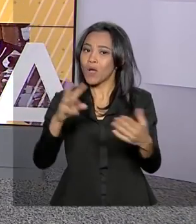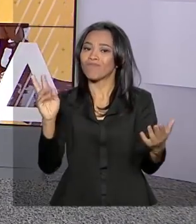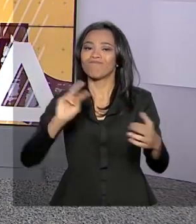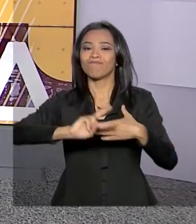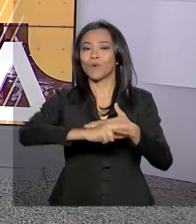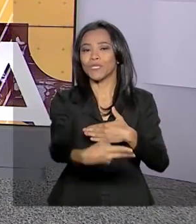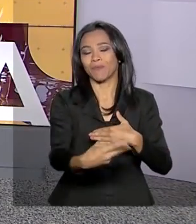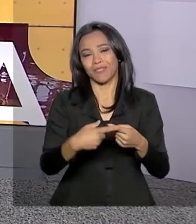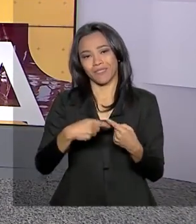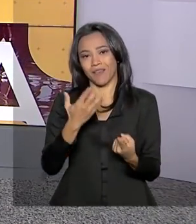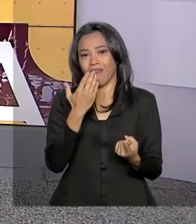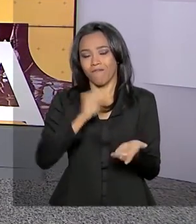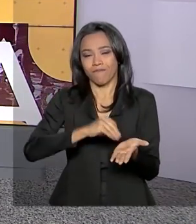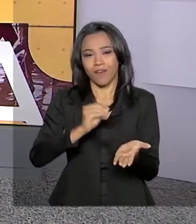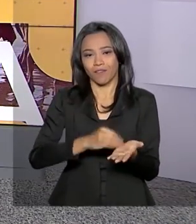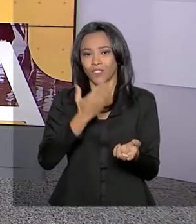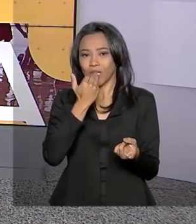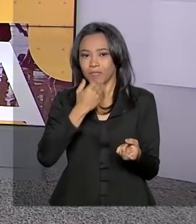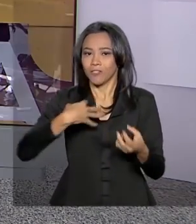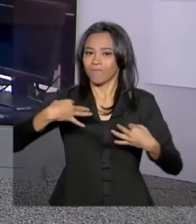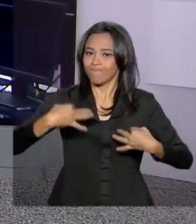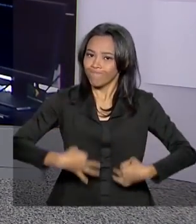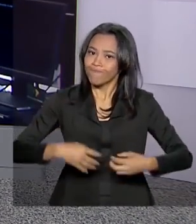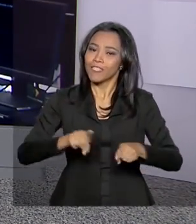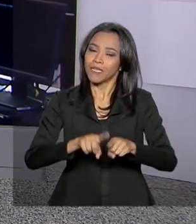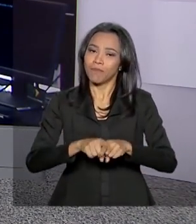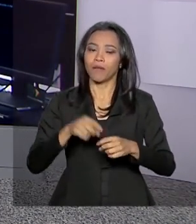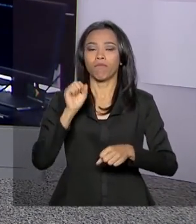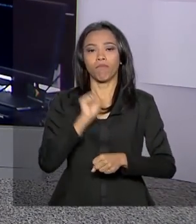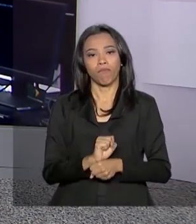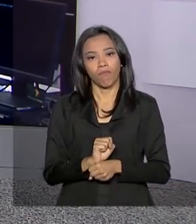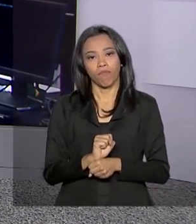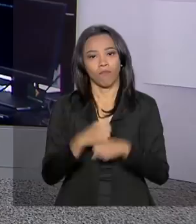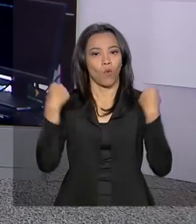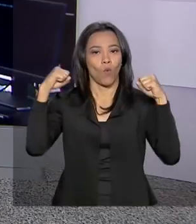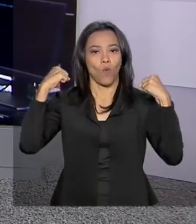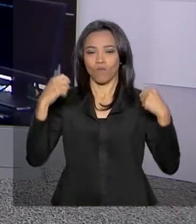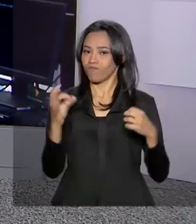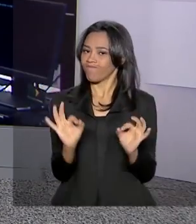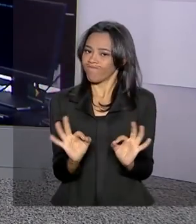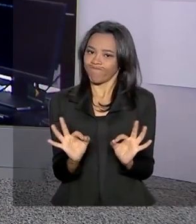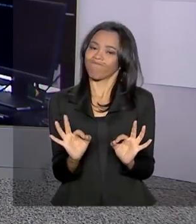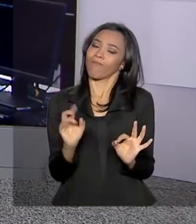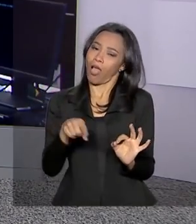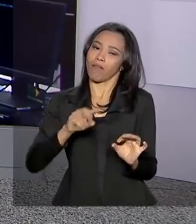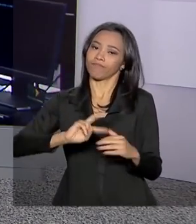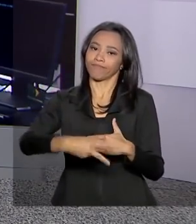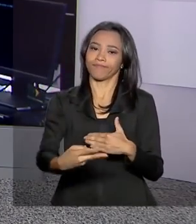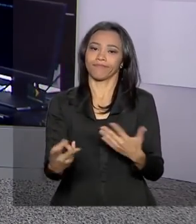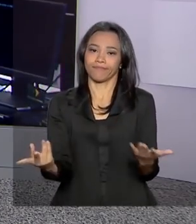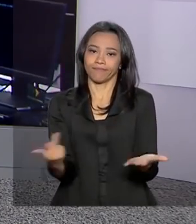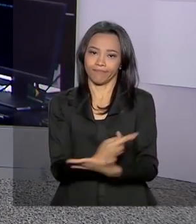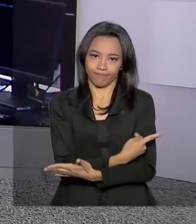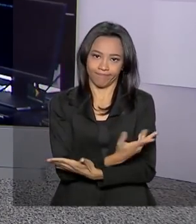sedentarismo. Vamos a São Paulo conversar com o repórter Ricardo Ferraz, que tem as informações para a gente. Bom dia, Ricardo.